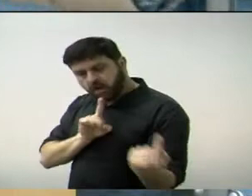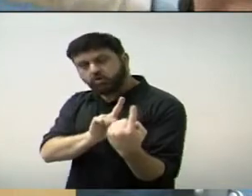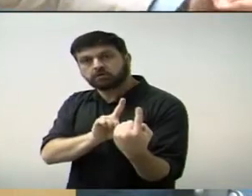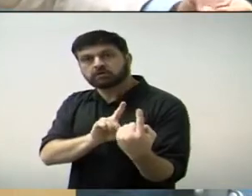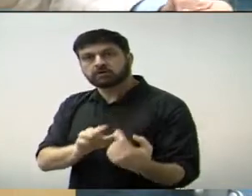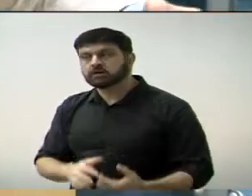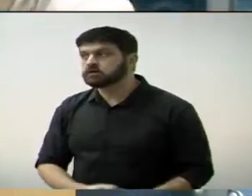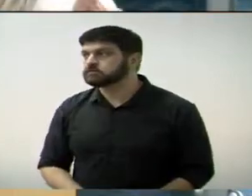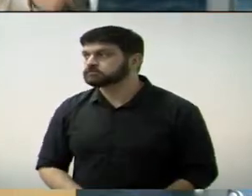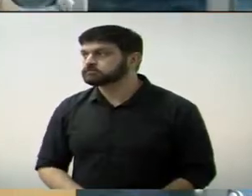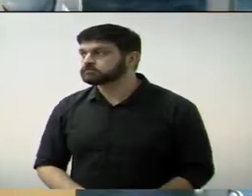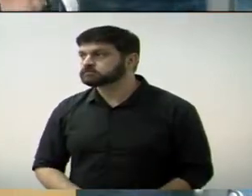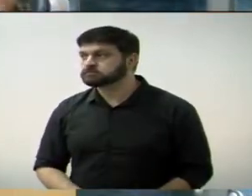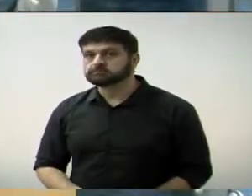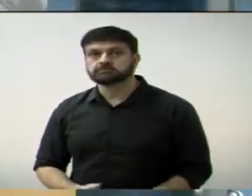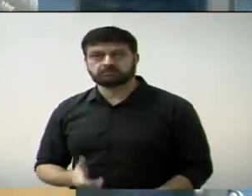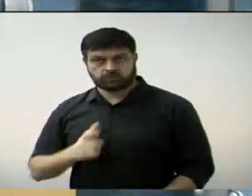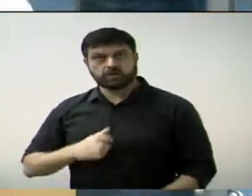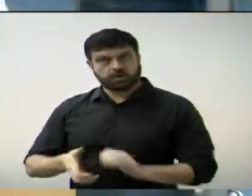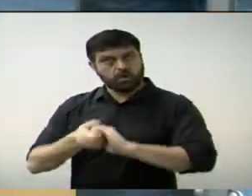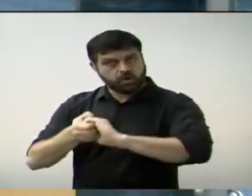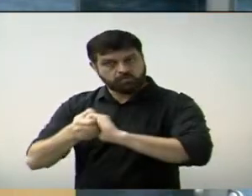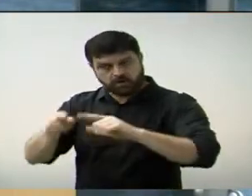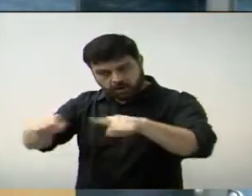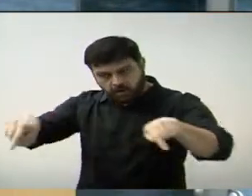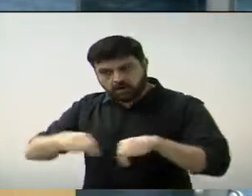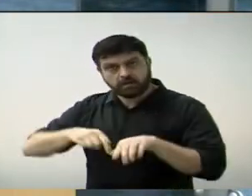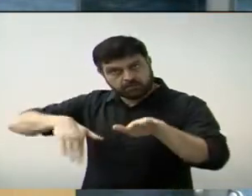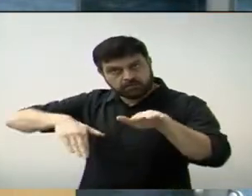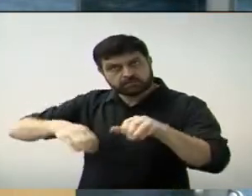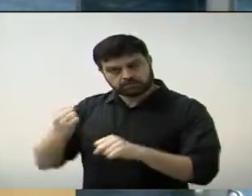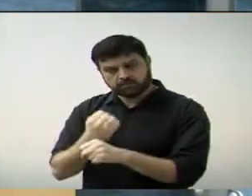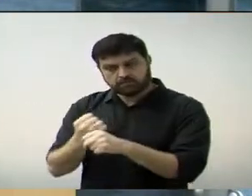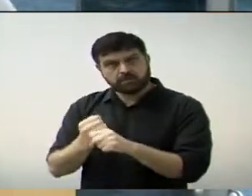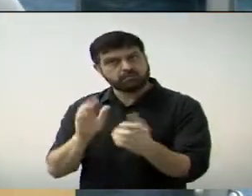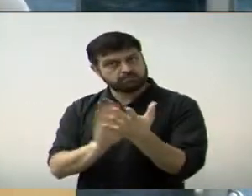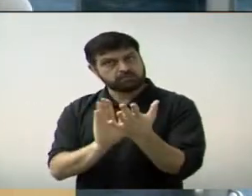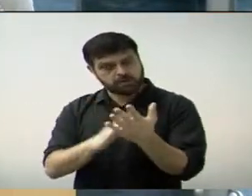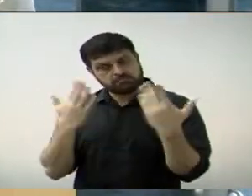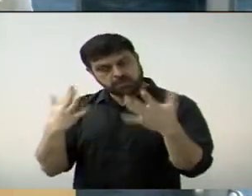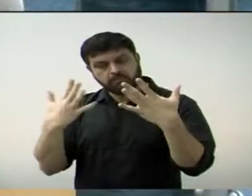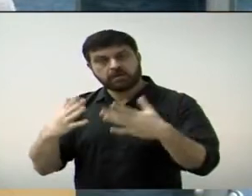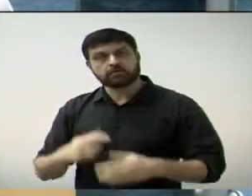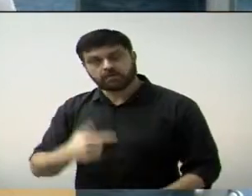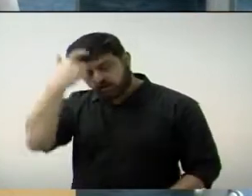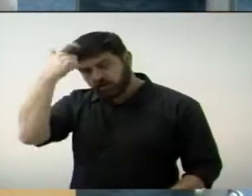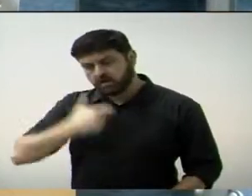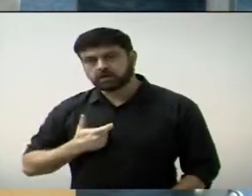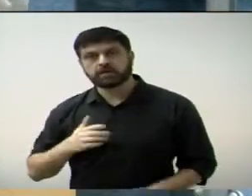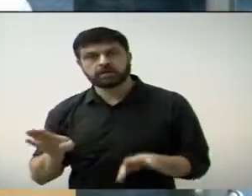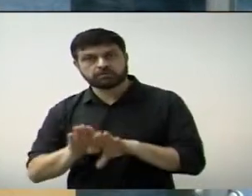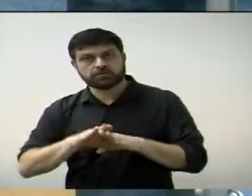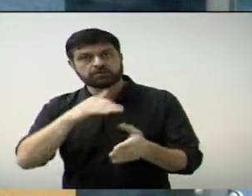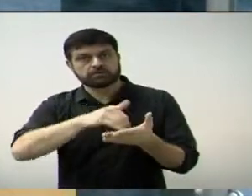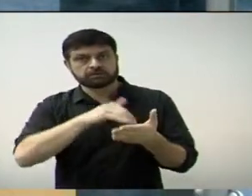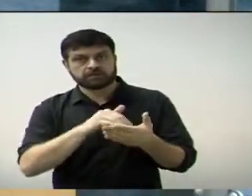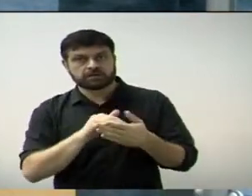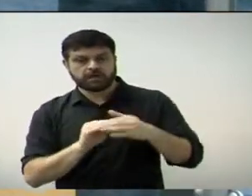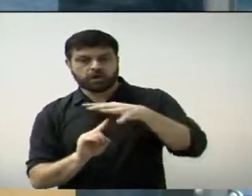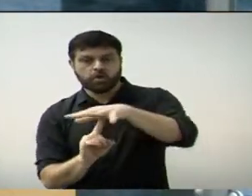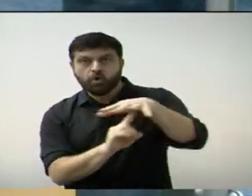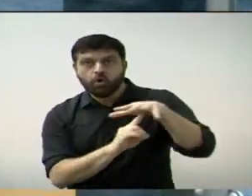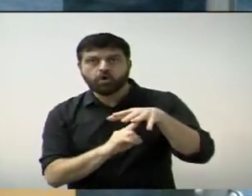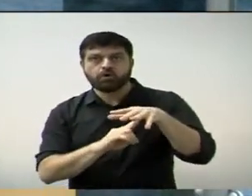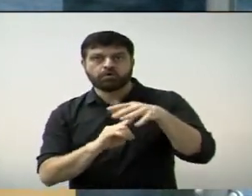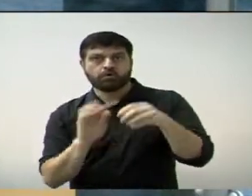Se o senhor não acabei de parabenizar o senhor aqui pelas piscinas que o senhor retomou as obras, não acabei de parabenizar o senhor aqui, o secretário, pelo bosque, vai começar